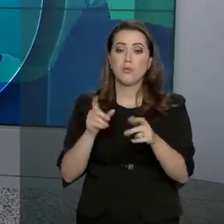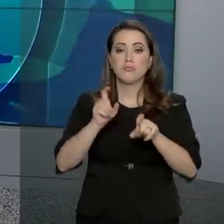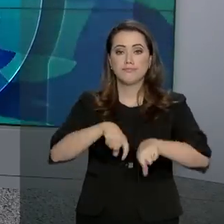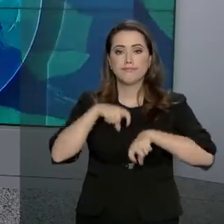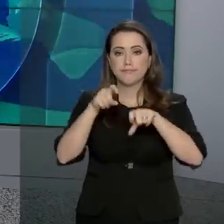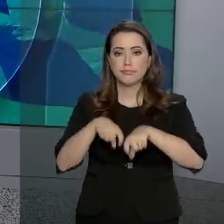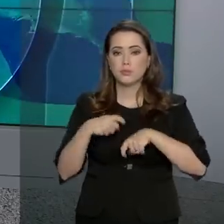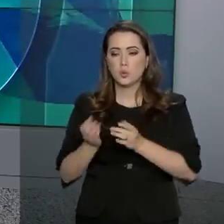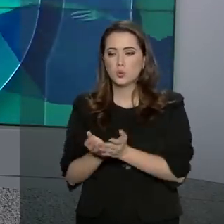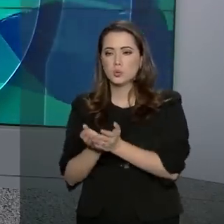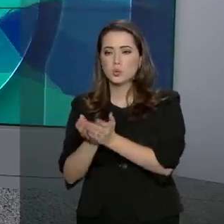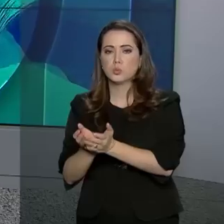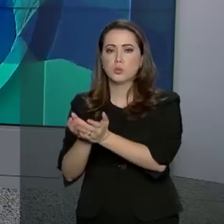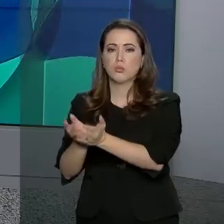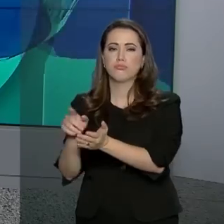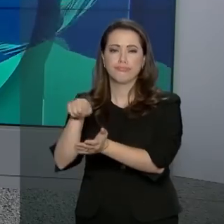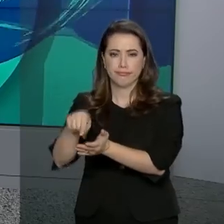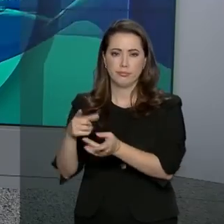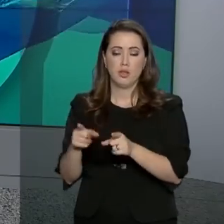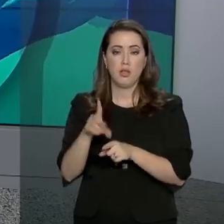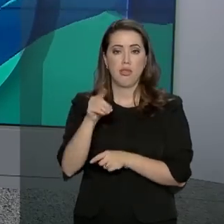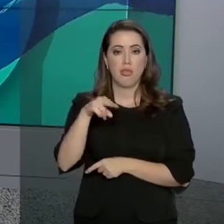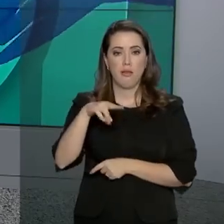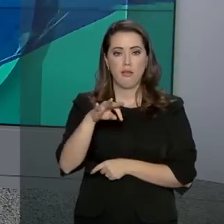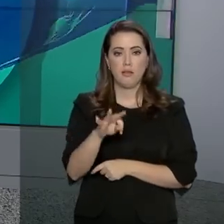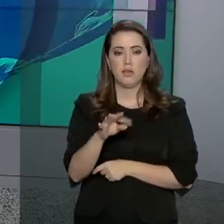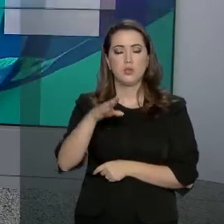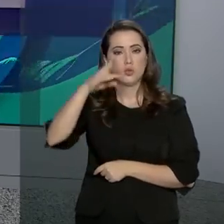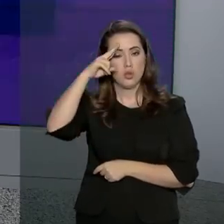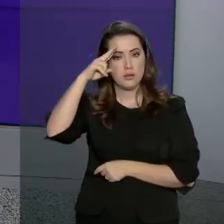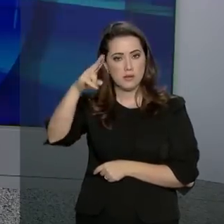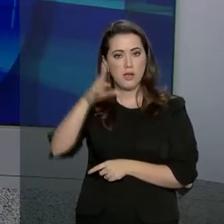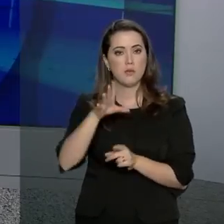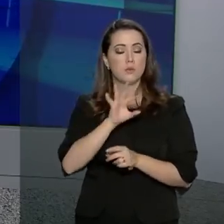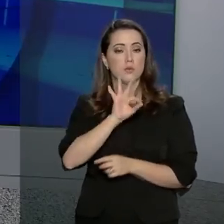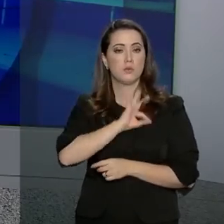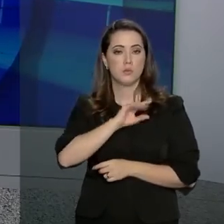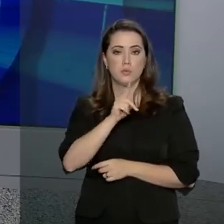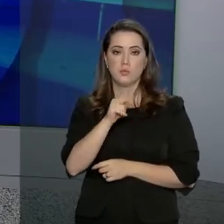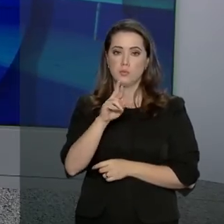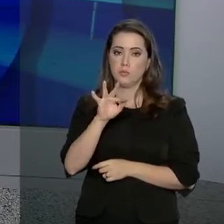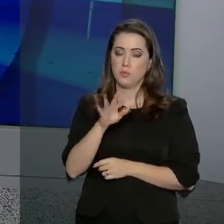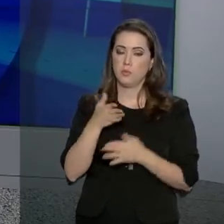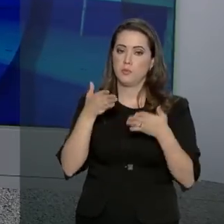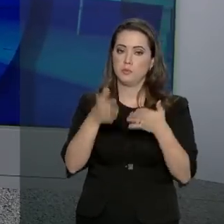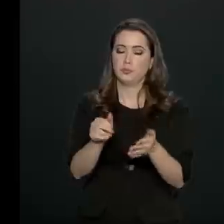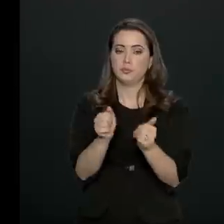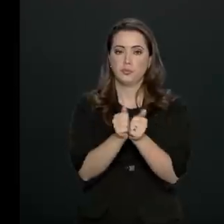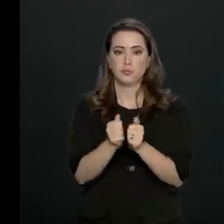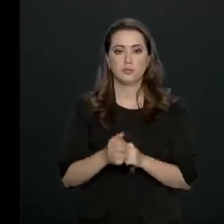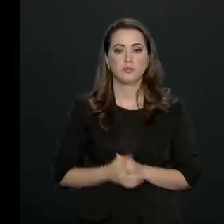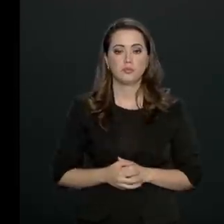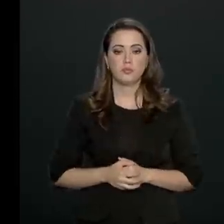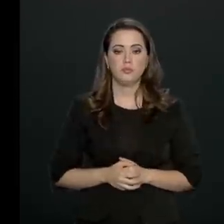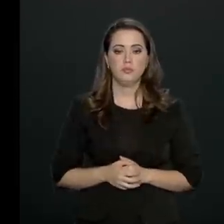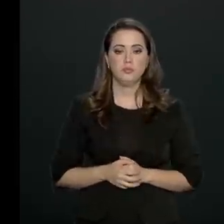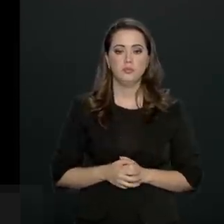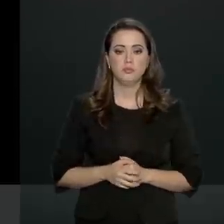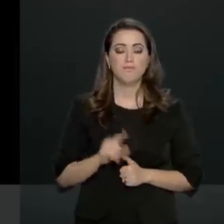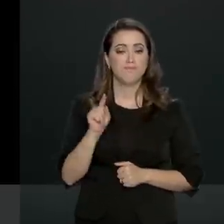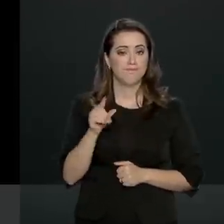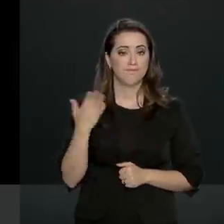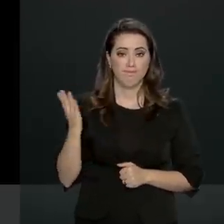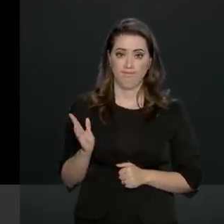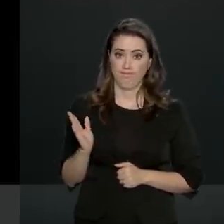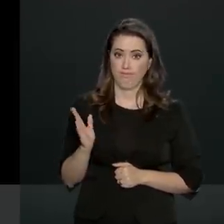Equipes do DENIT, do Exército e da Polícia Rodoviária Federal participam das ações. O